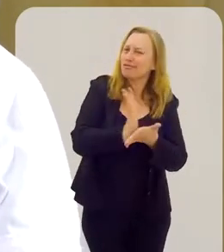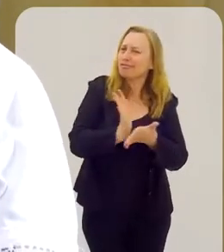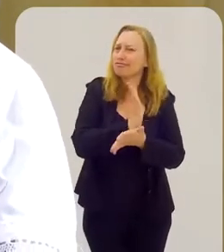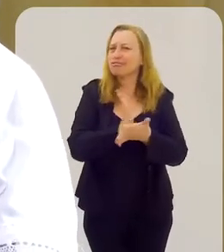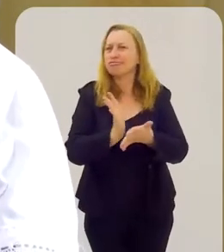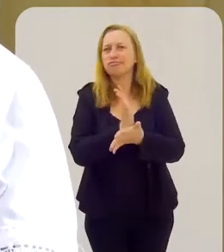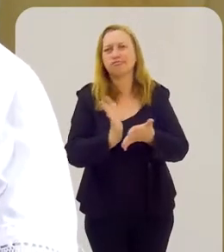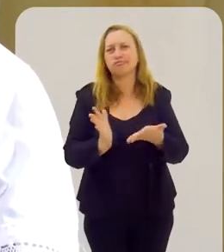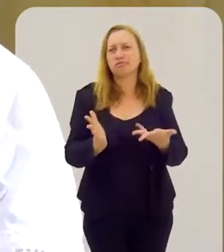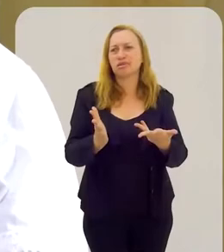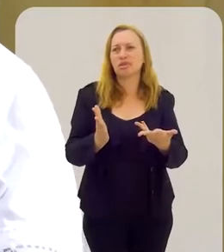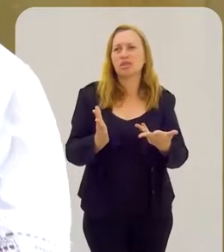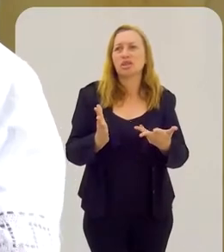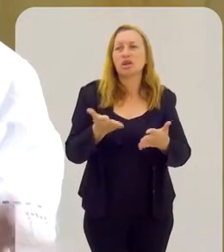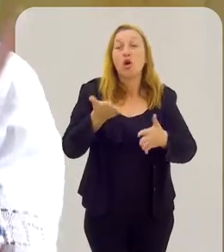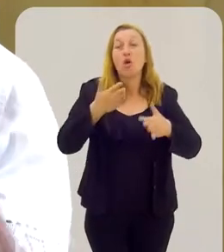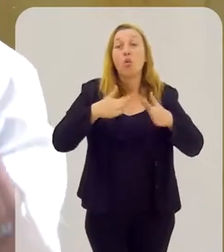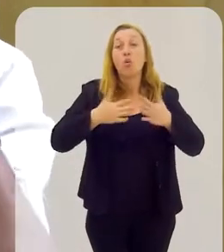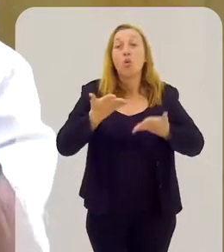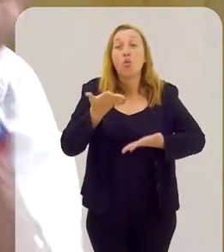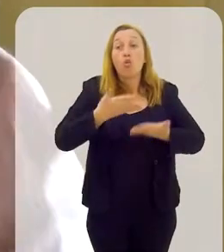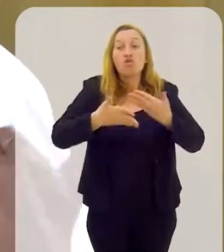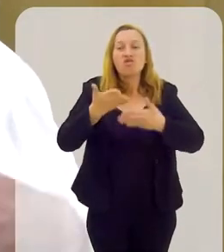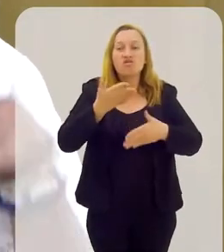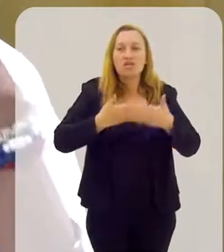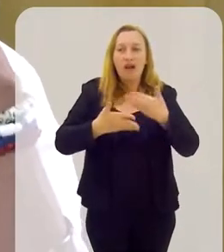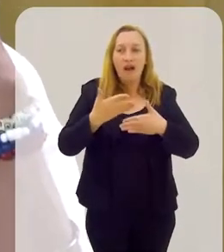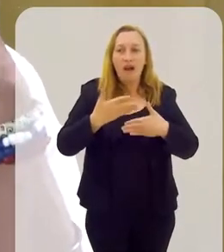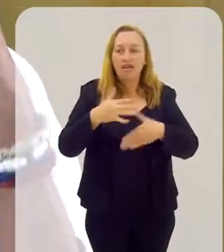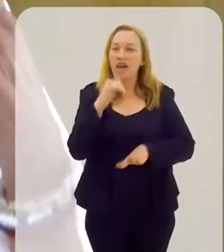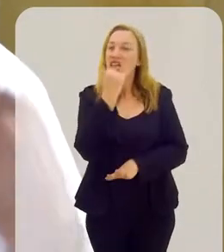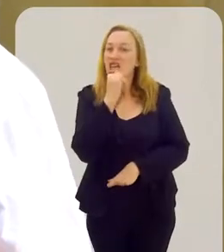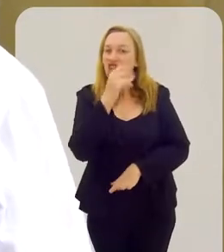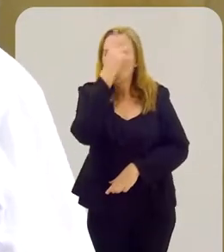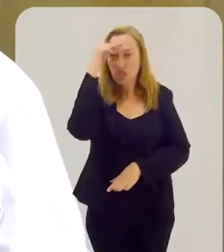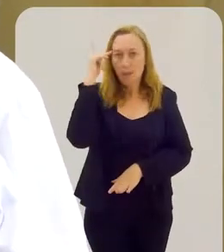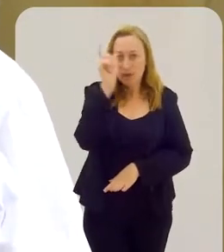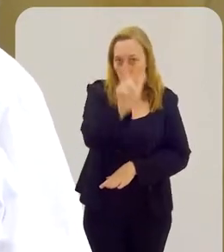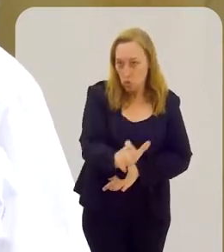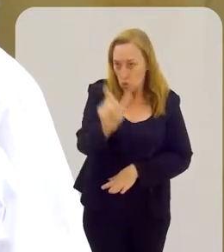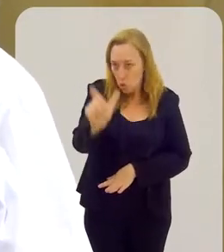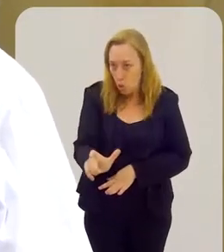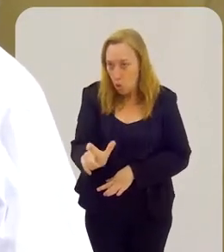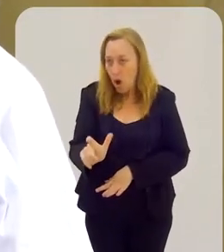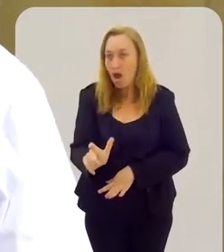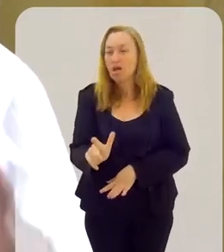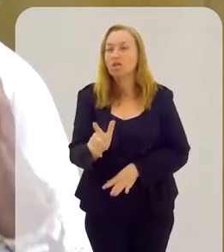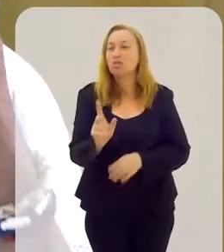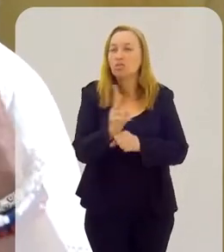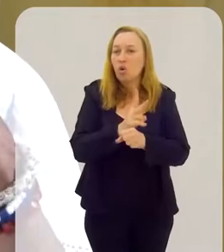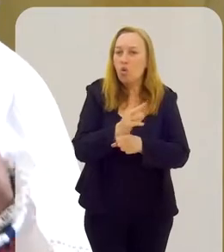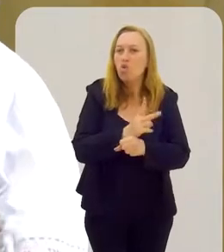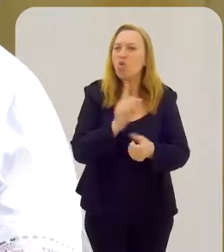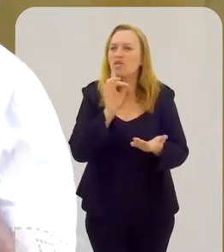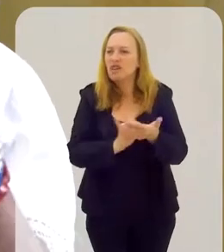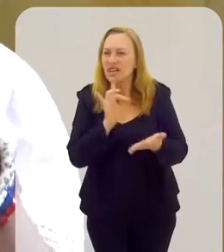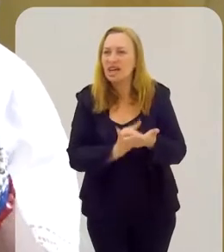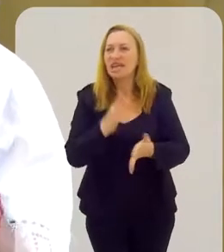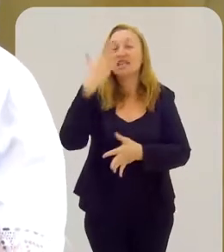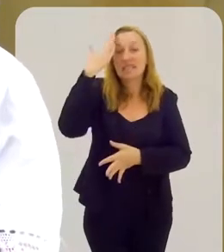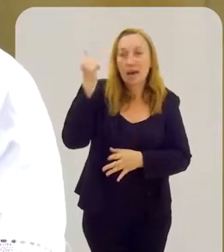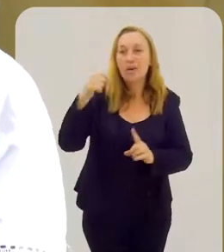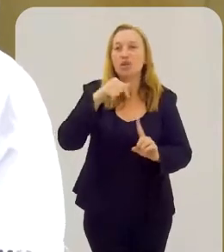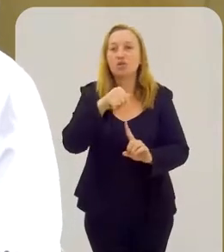muitas das vezes, isso é uma coisa que a gente primeiro precisa cuidar da pessoa na sua energia, né, a gente busca mesmo